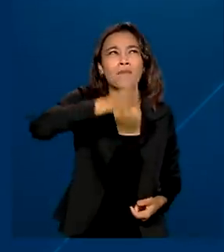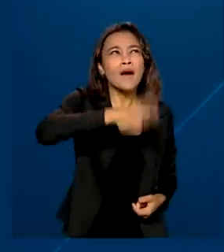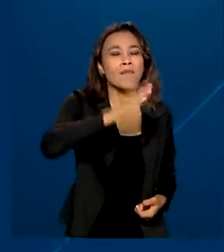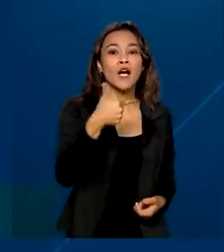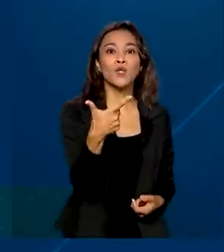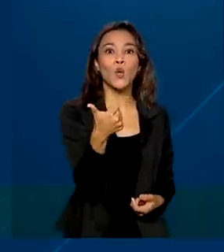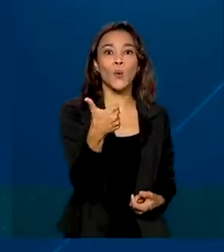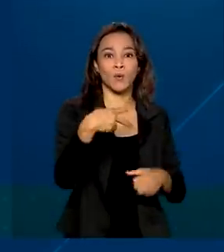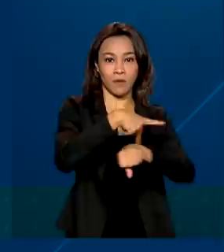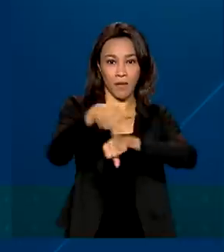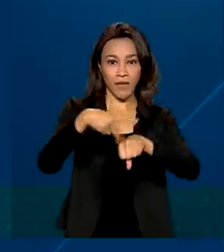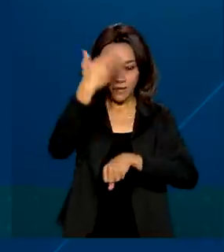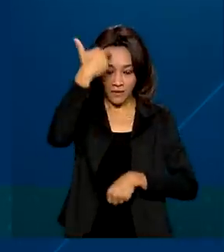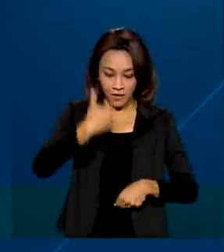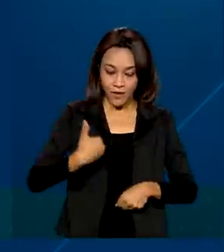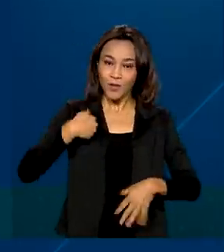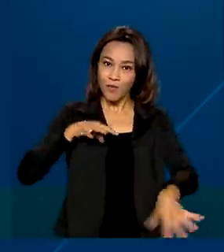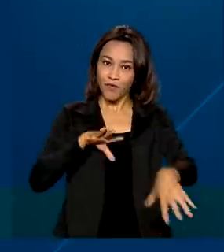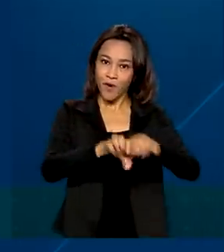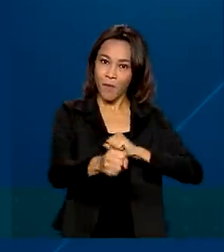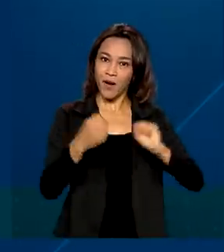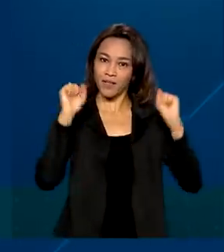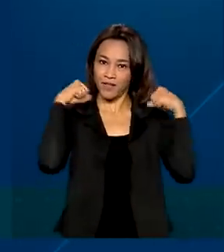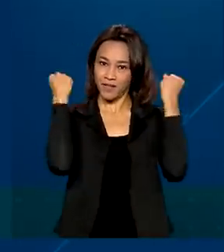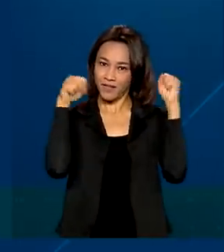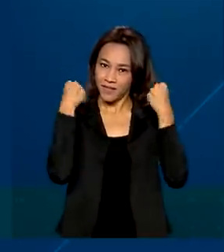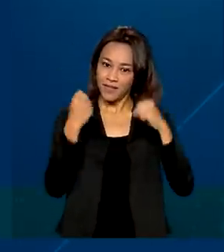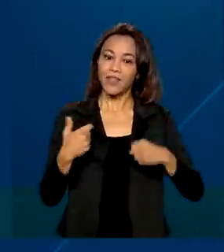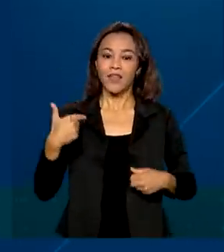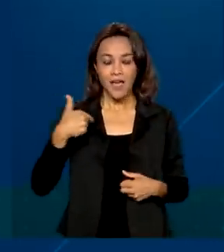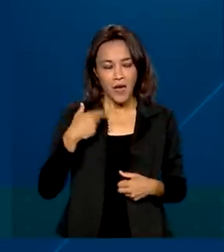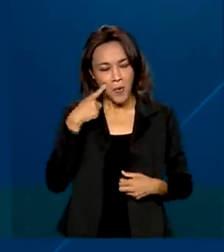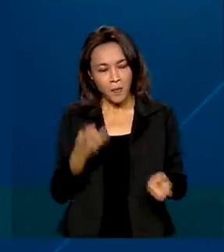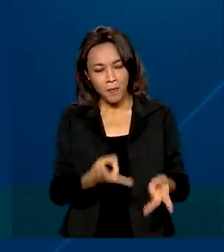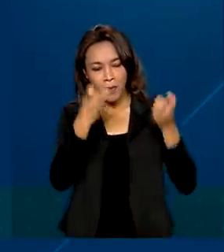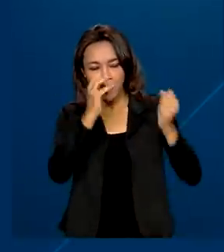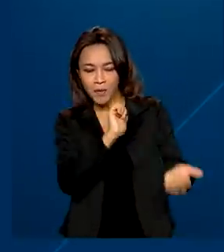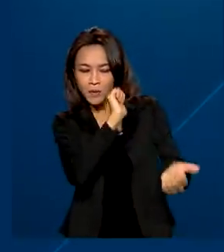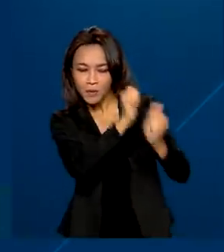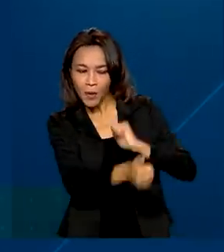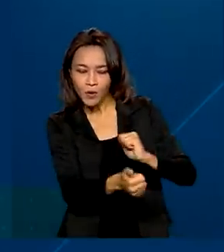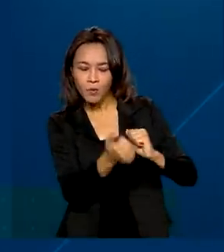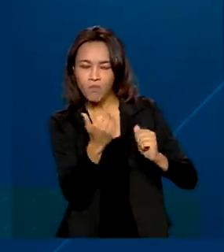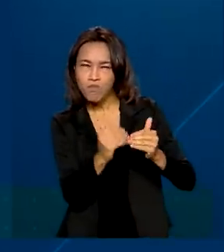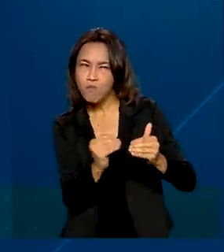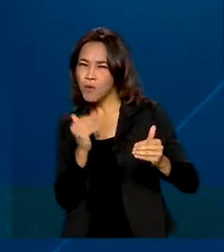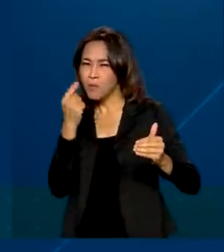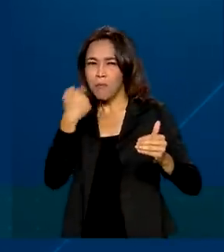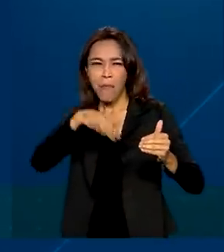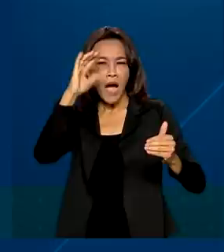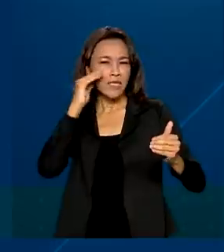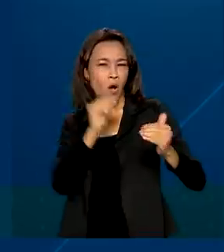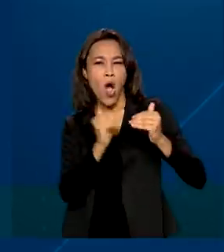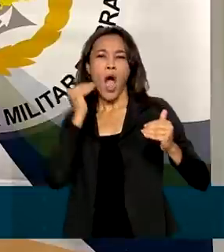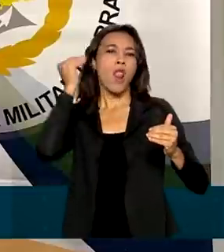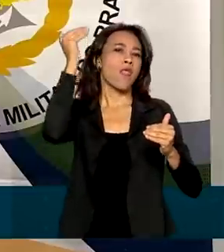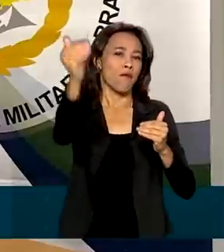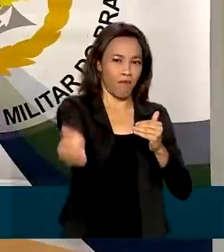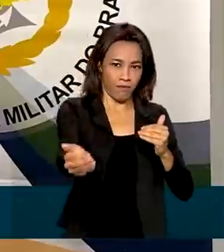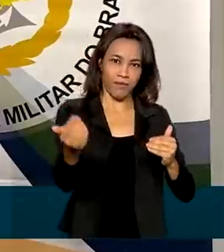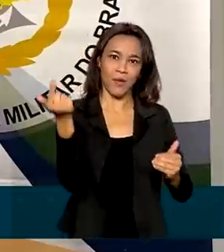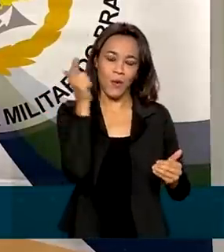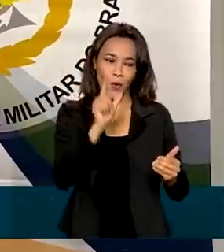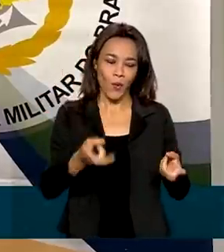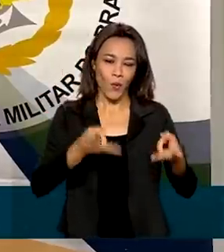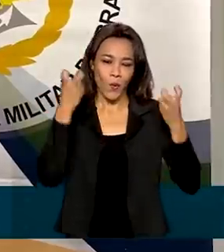estou me formando em educação física e fez enxergar o esporte muito além daquilo do que eu imaginava. Uma